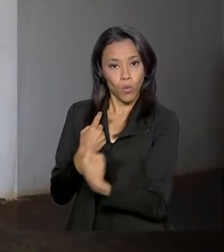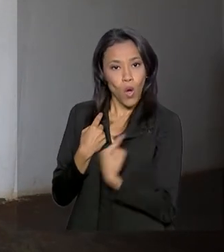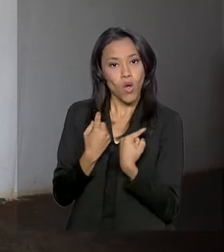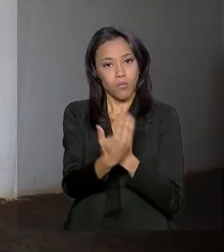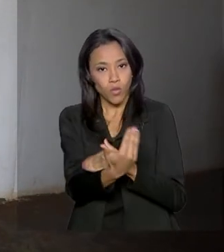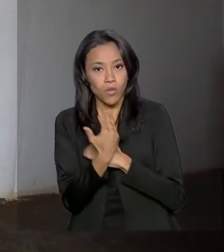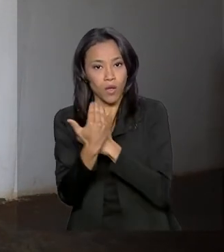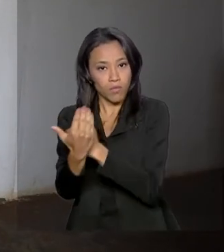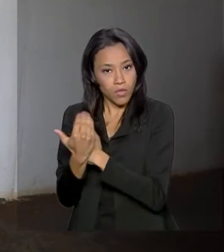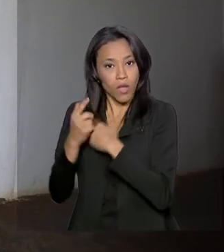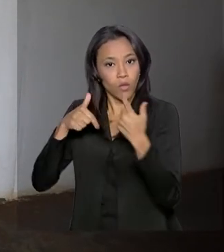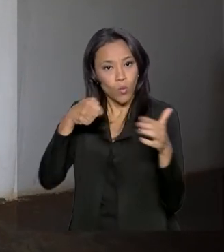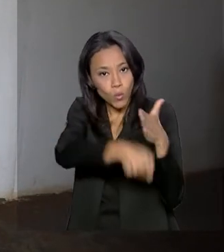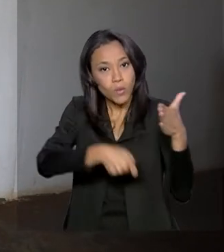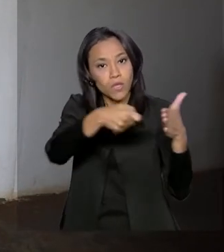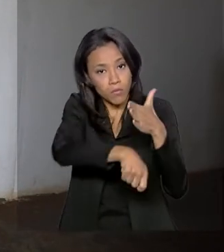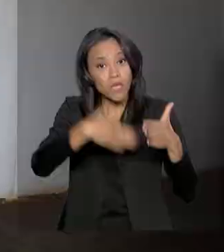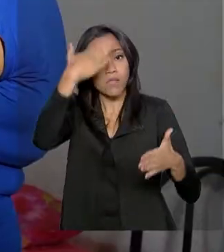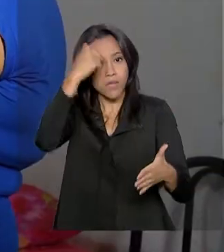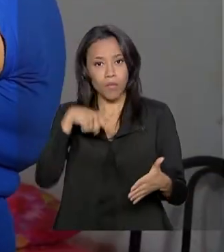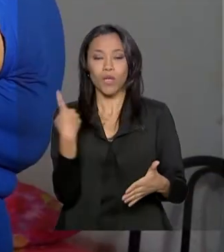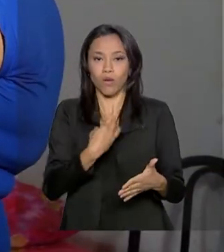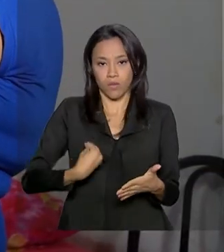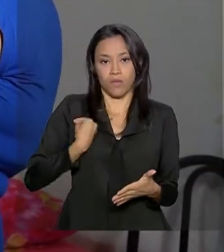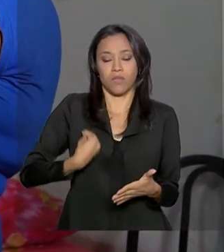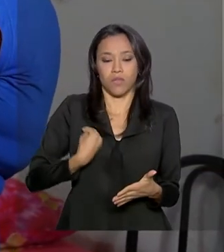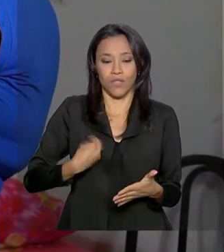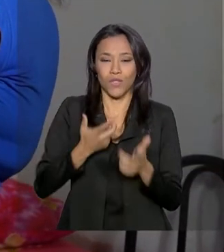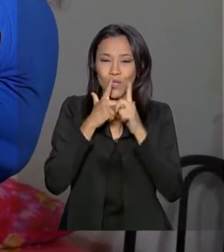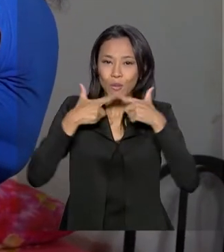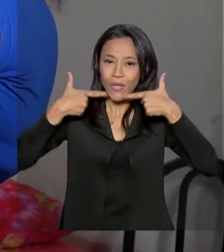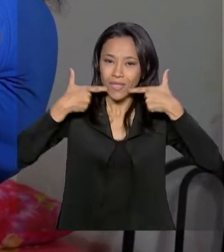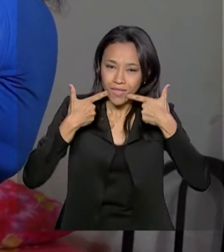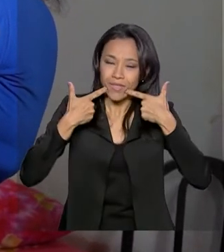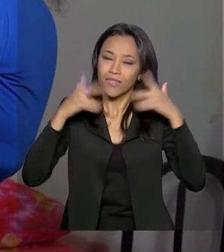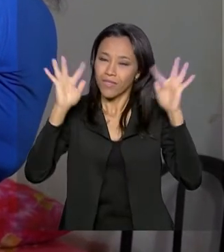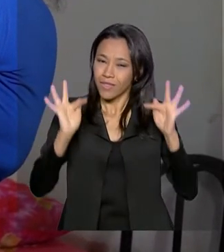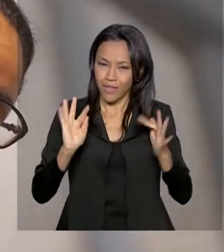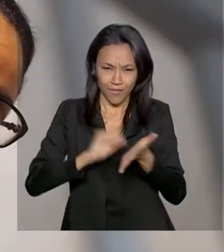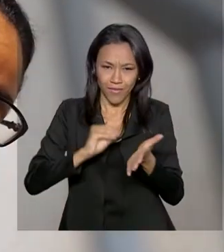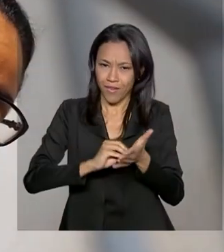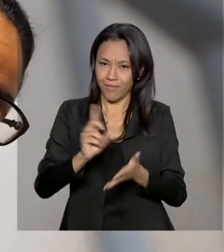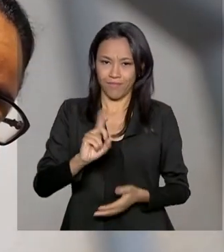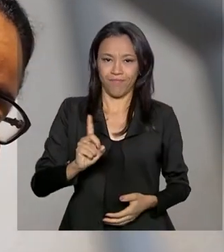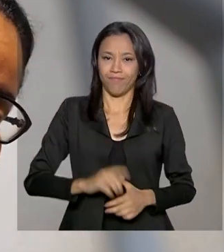força, estão lutando, porque sabem que a gente existe. É sorriso e felicidade que não faltam, não.